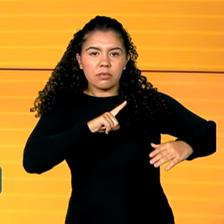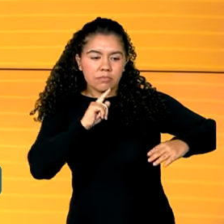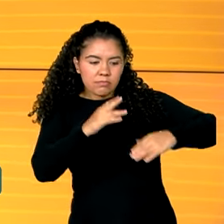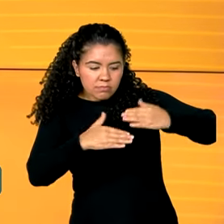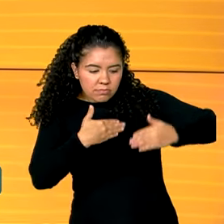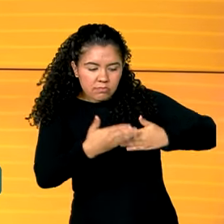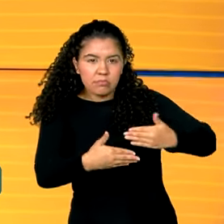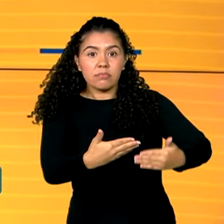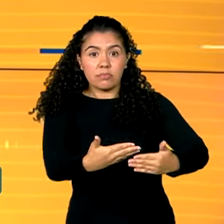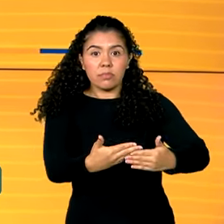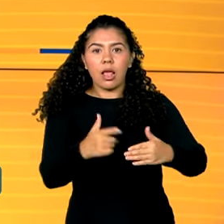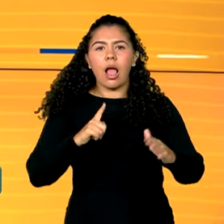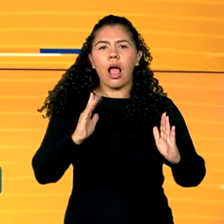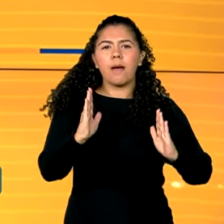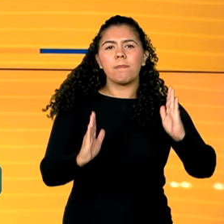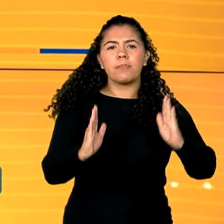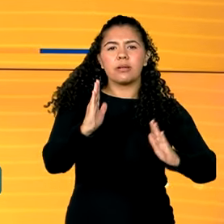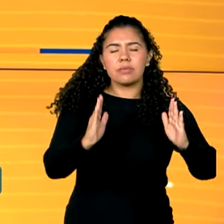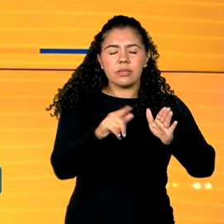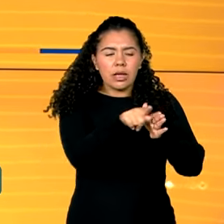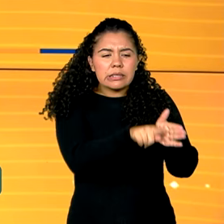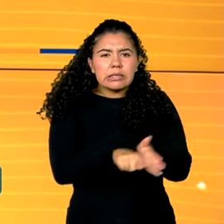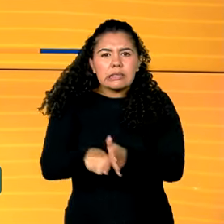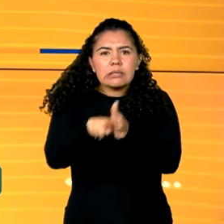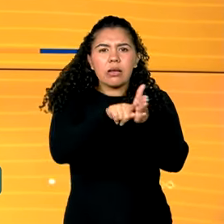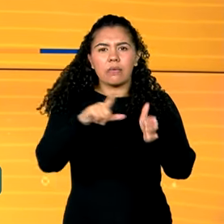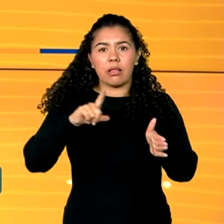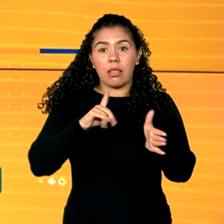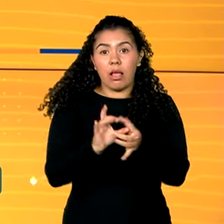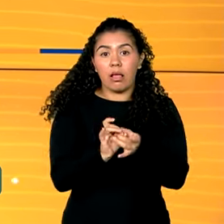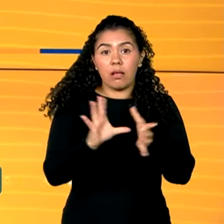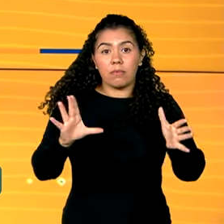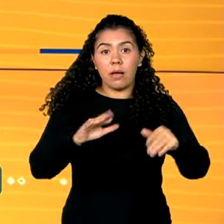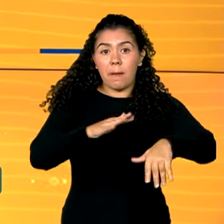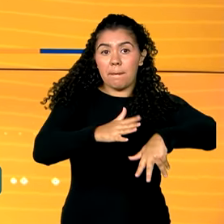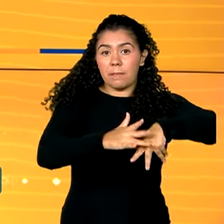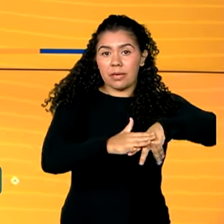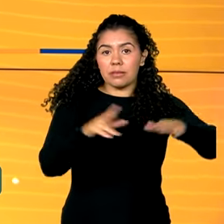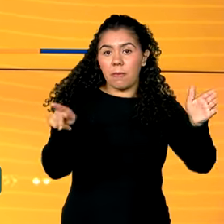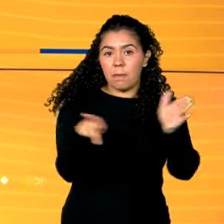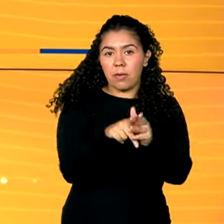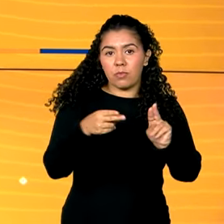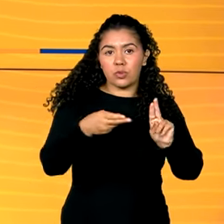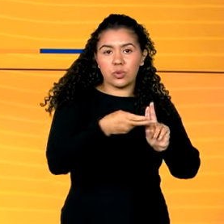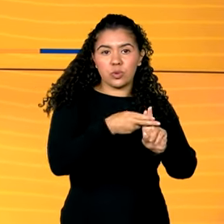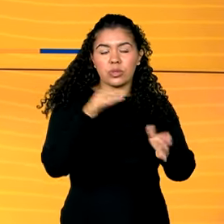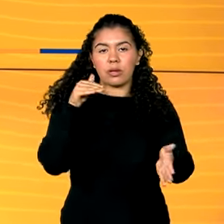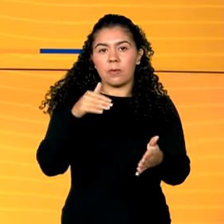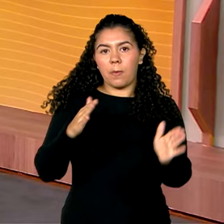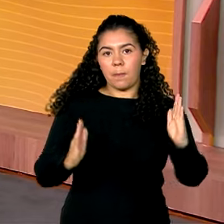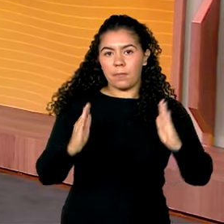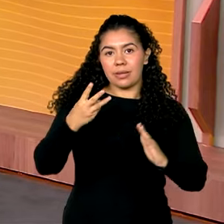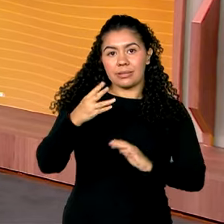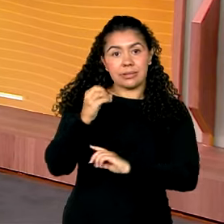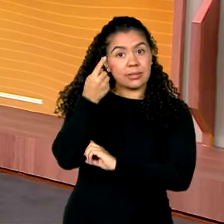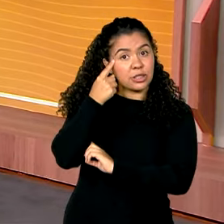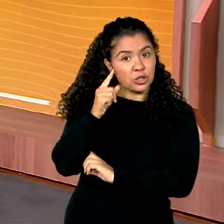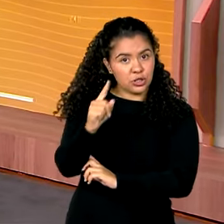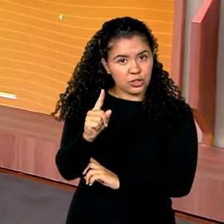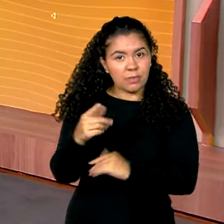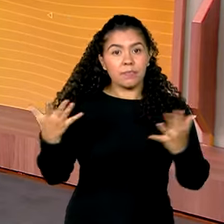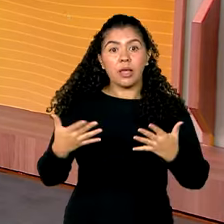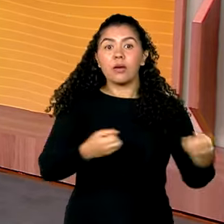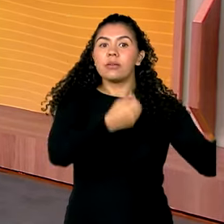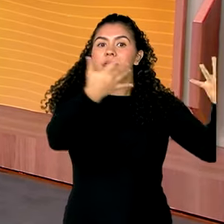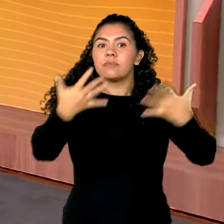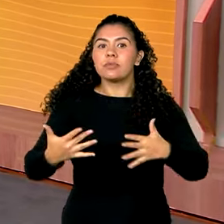mamografia. A previsão é que os exames estejam disponíveis para pacientes do SUS em até 30 dias. E vamos